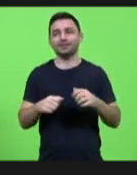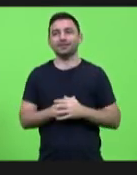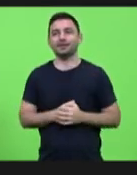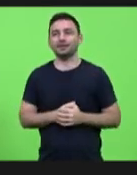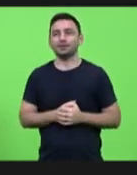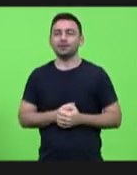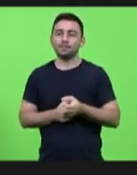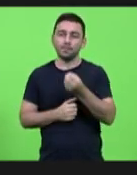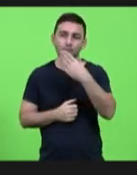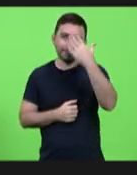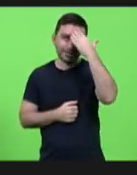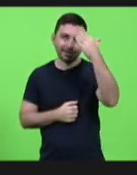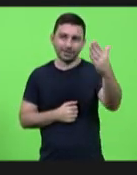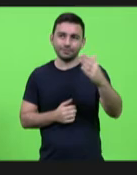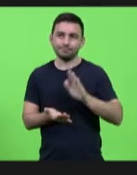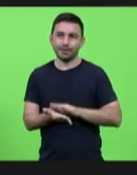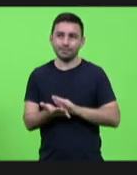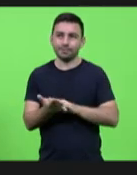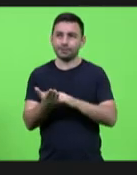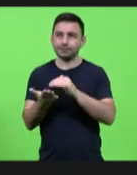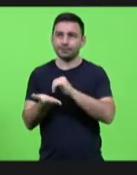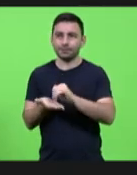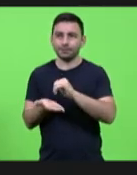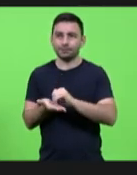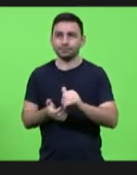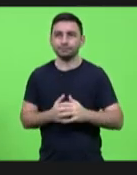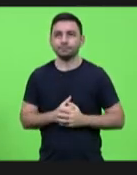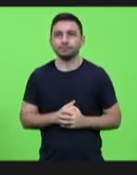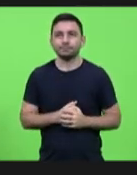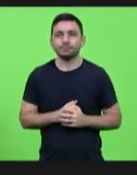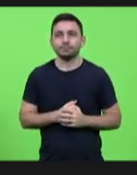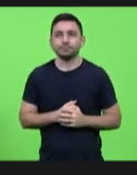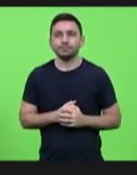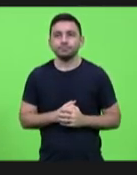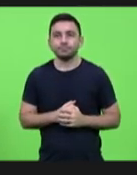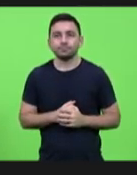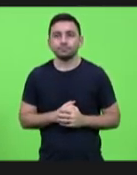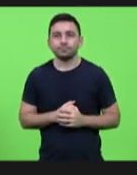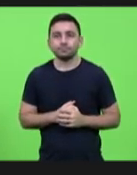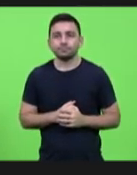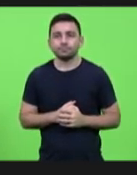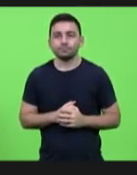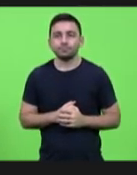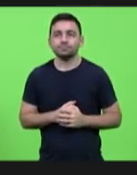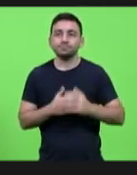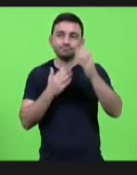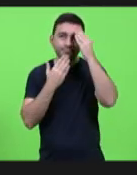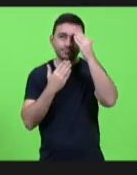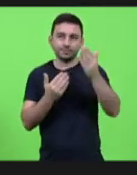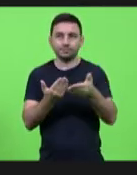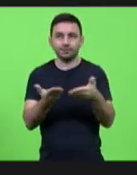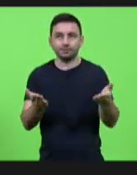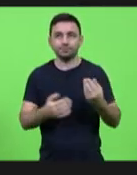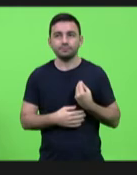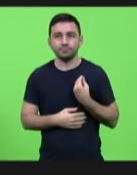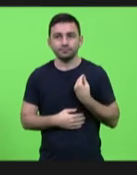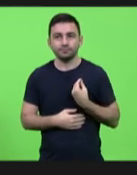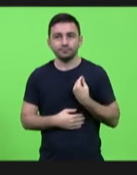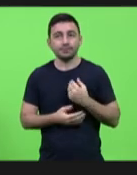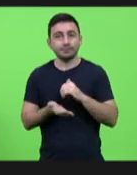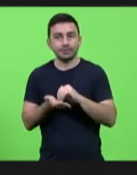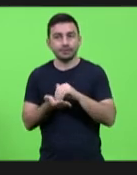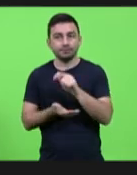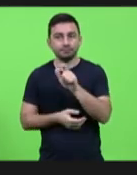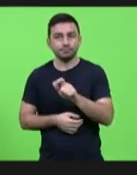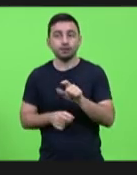bom. Obrigada e parabéns, secretário. Muito bom. Então, agradecendo a presença do secretário, eu passo a